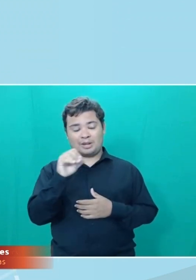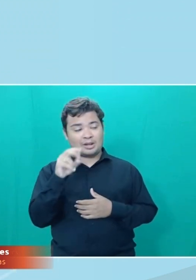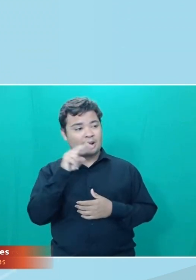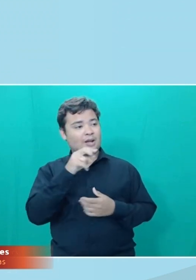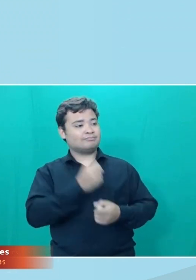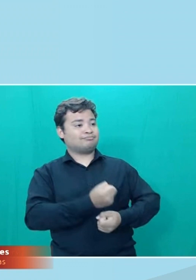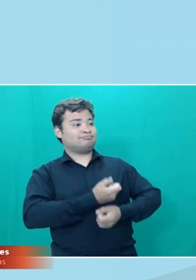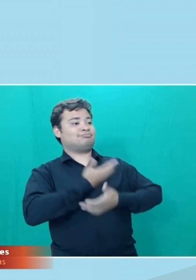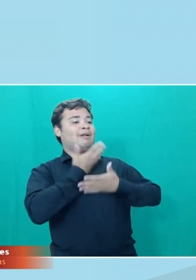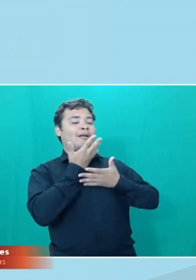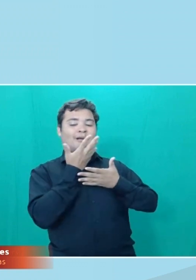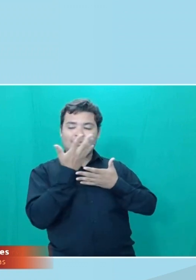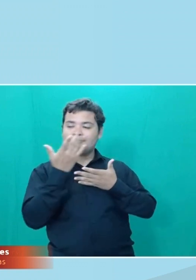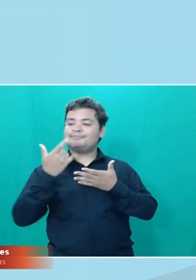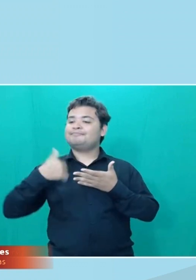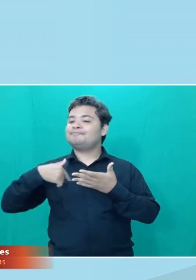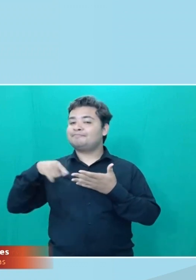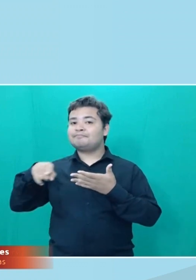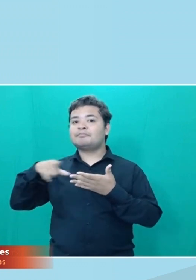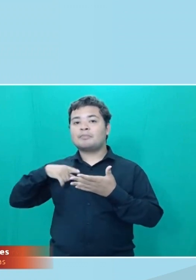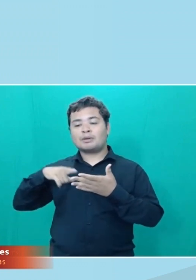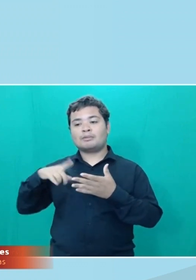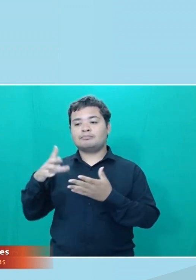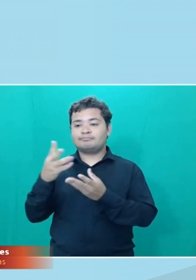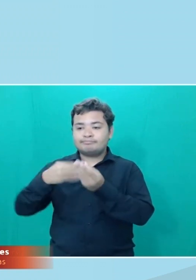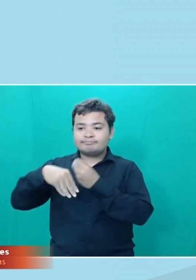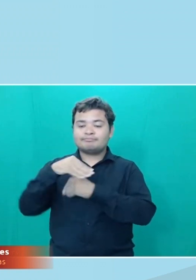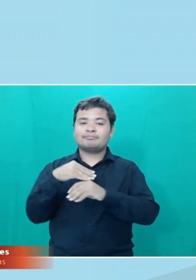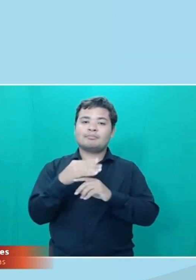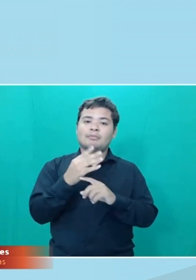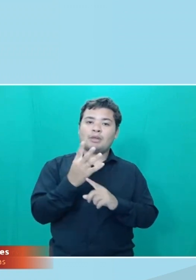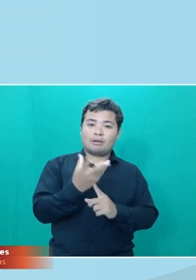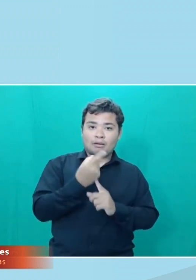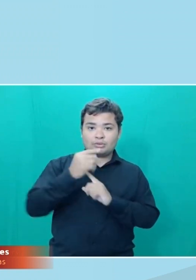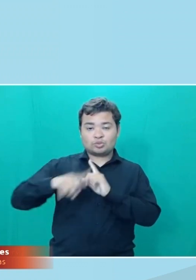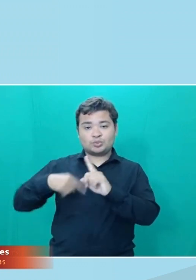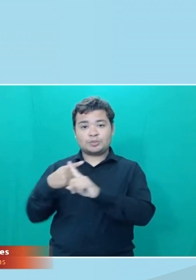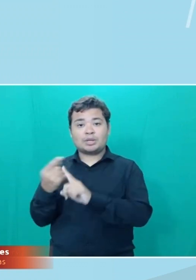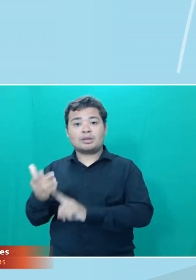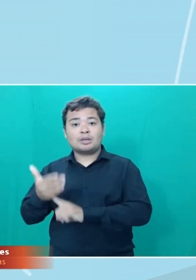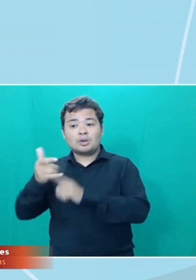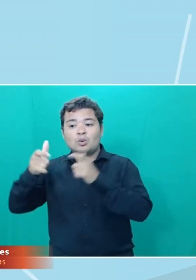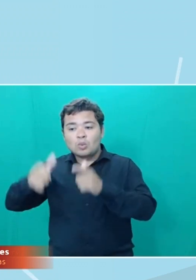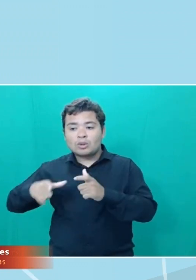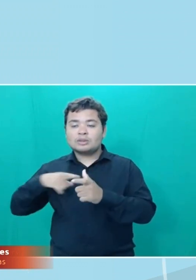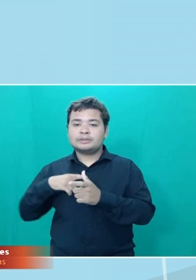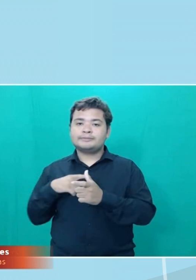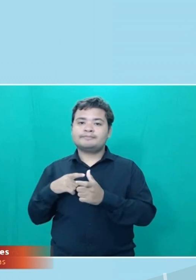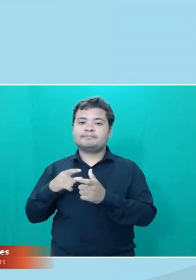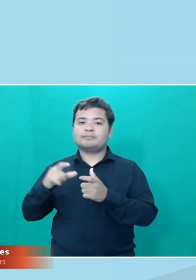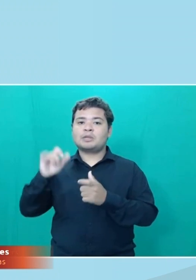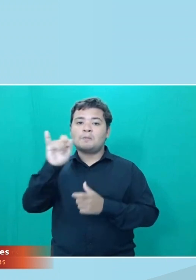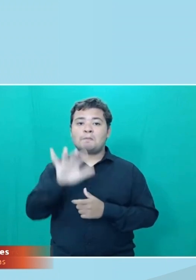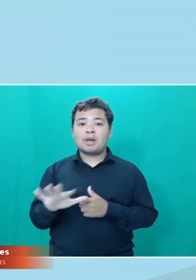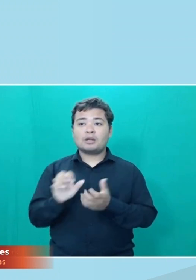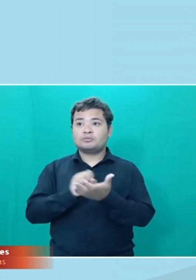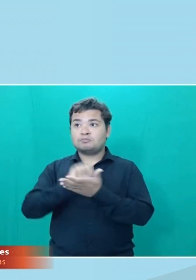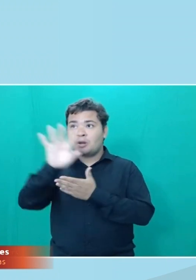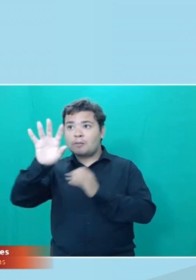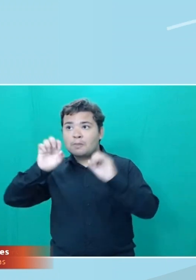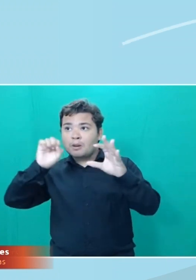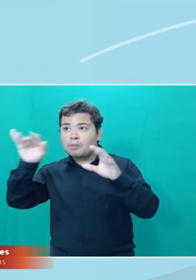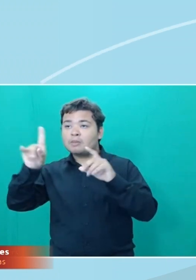combinou arte e tecnologia em uma instalação física com projeção de imagens e sons.